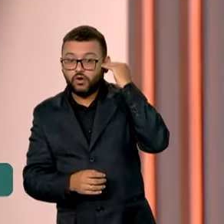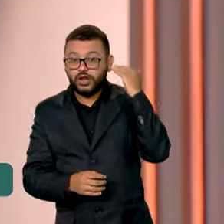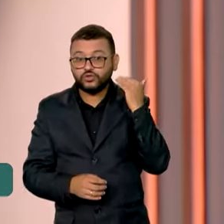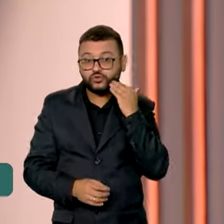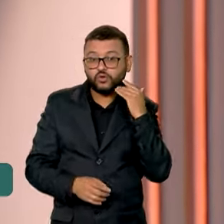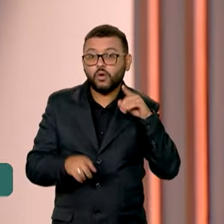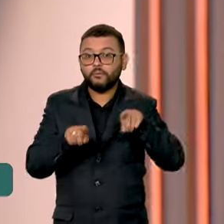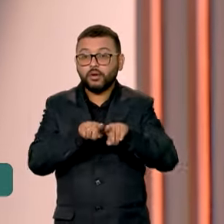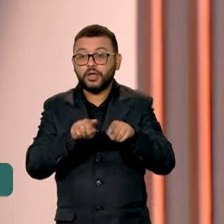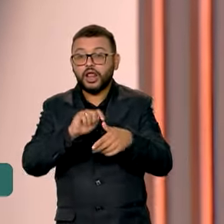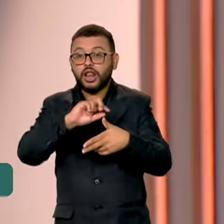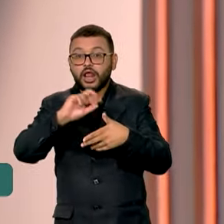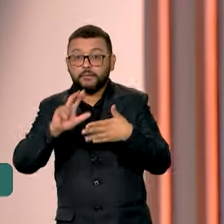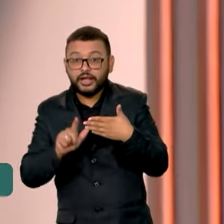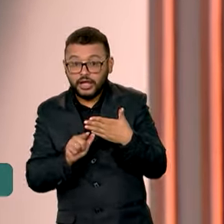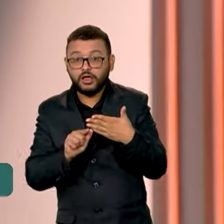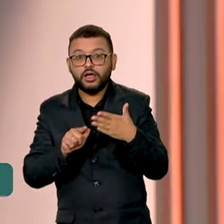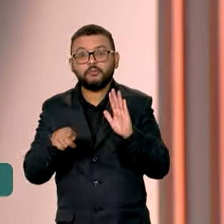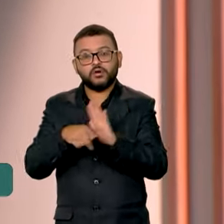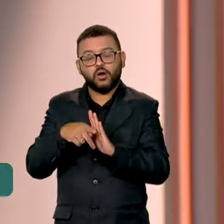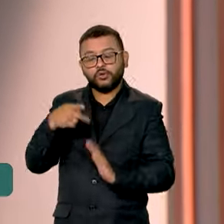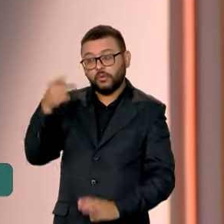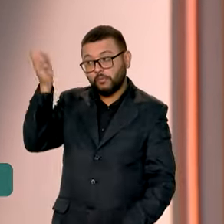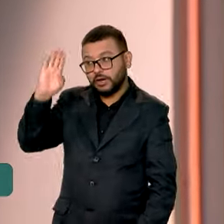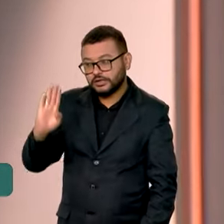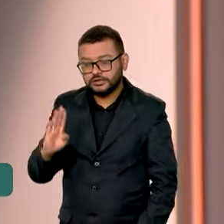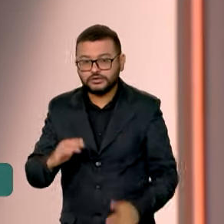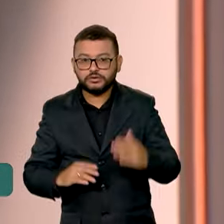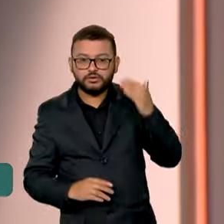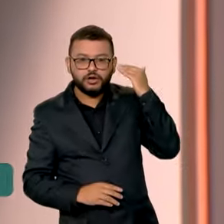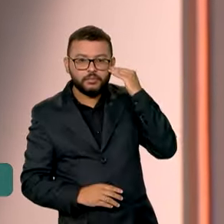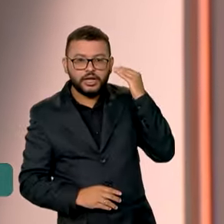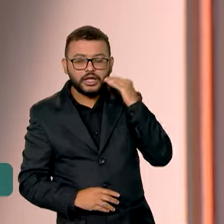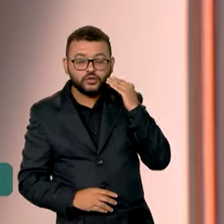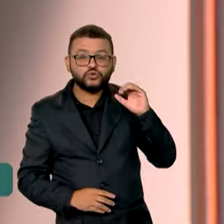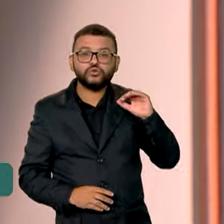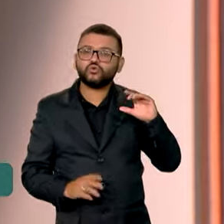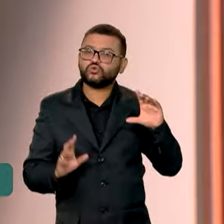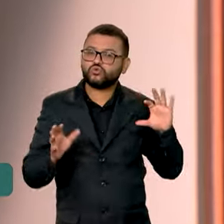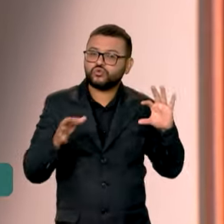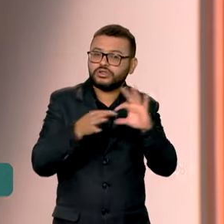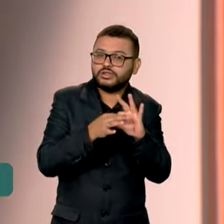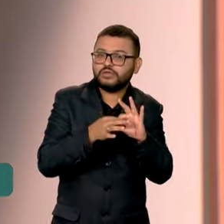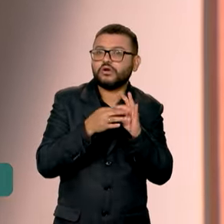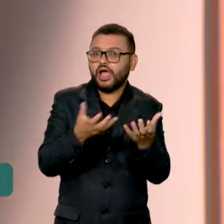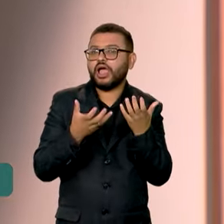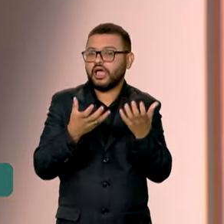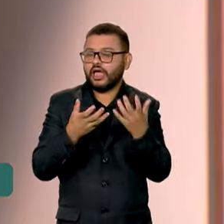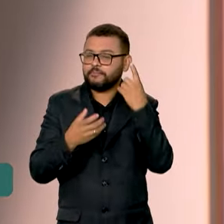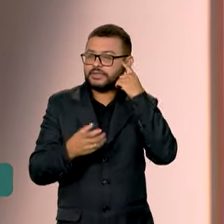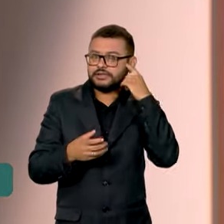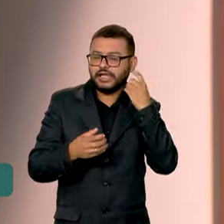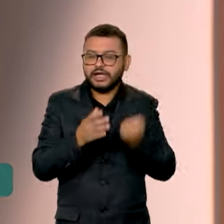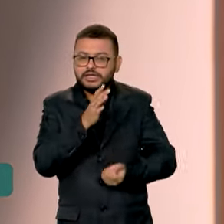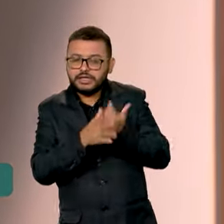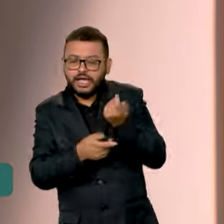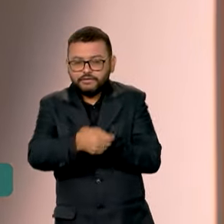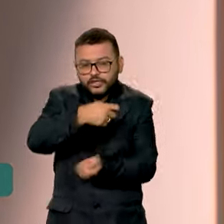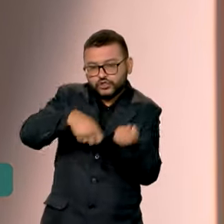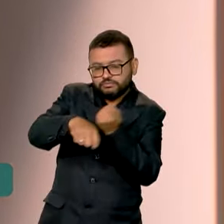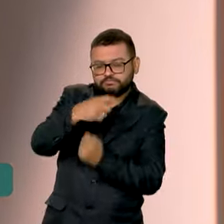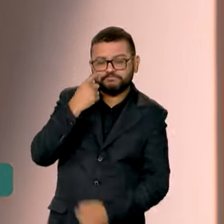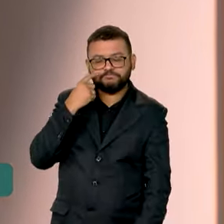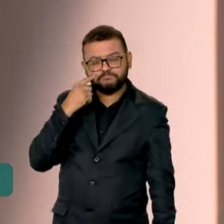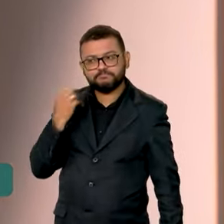Sul, América Latina. No evento, Brasil e Coreia do Sul confirmaram o interesse mútuo em ampliar comércio e investimentos.